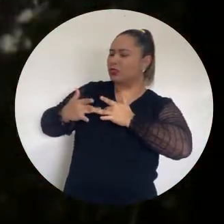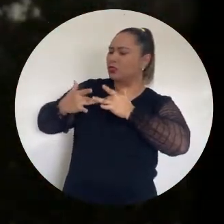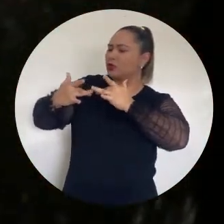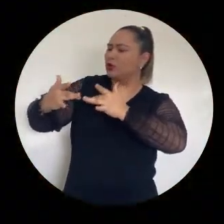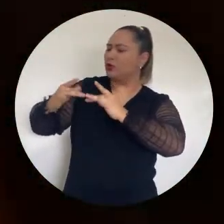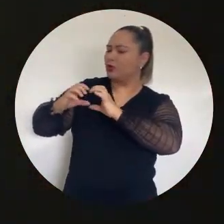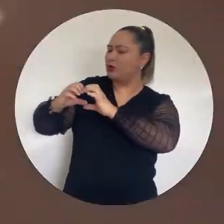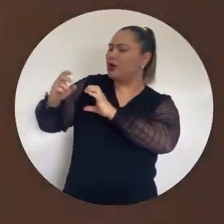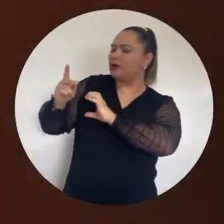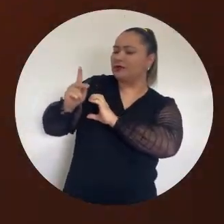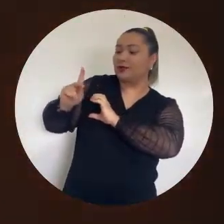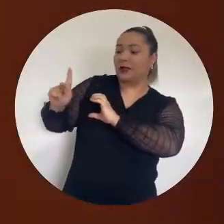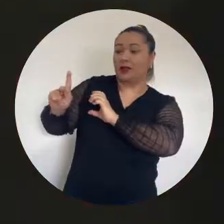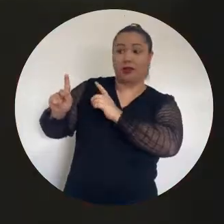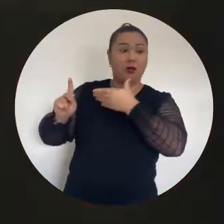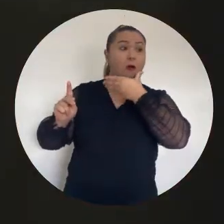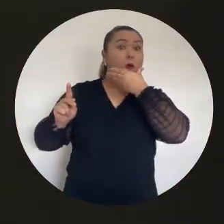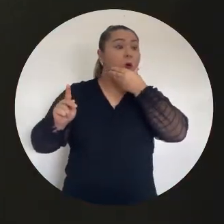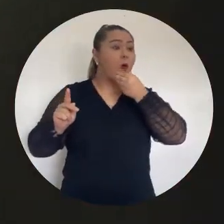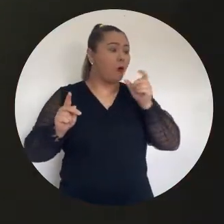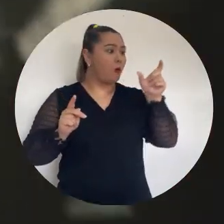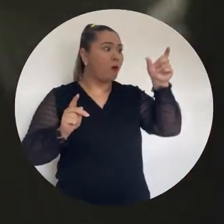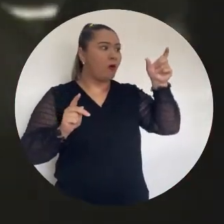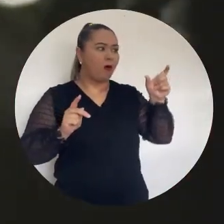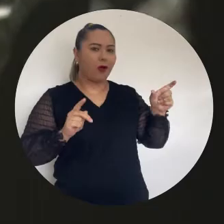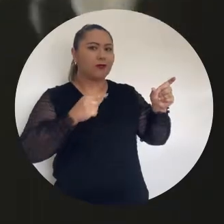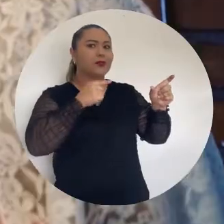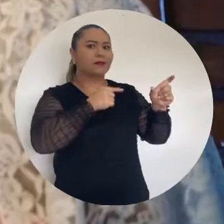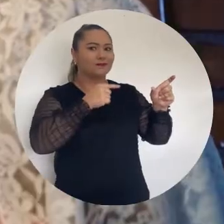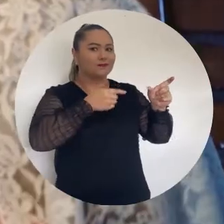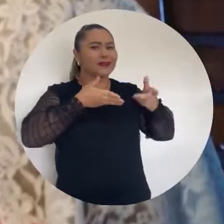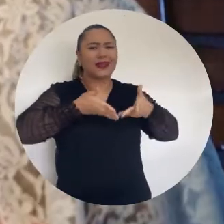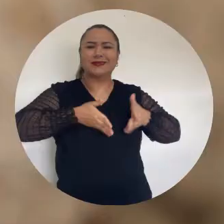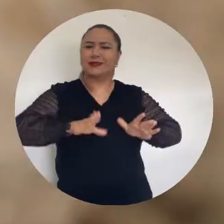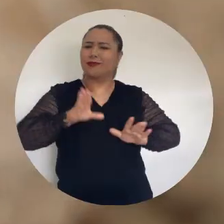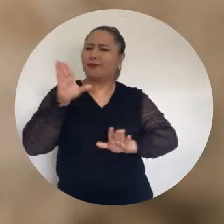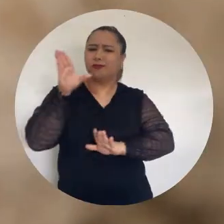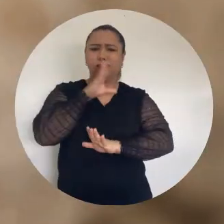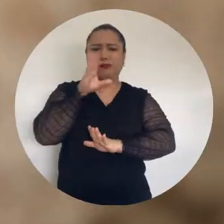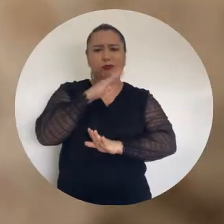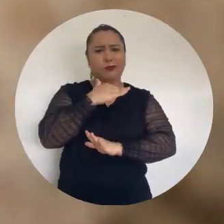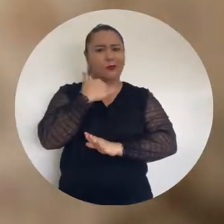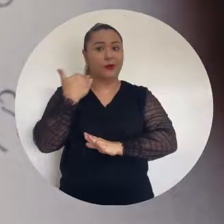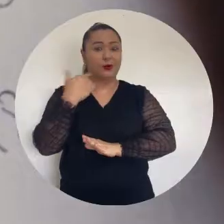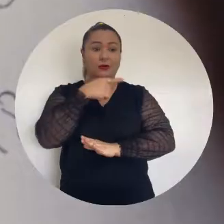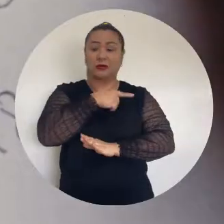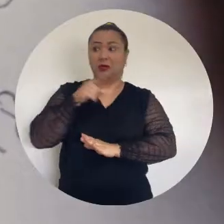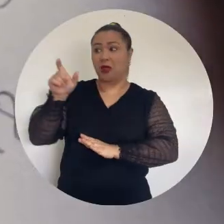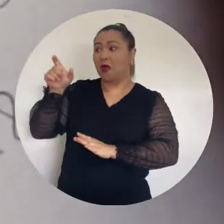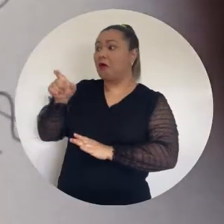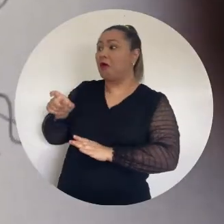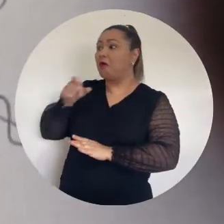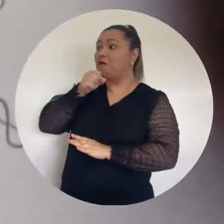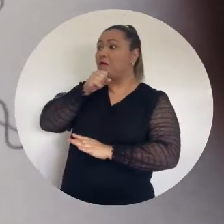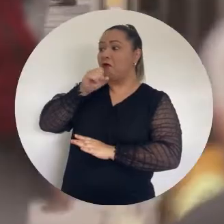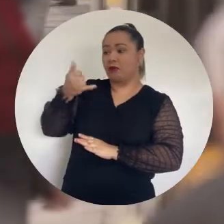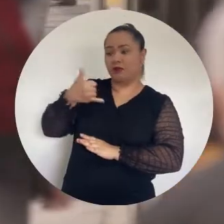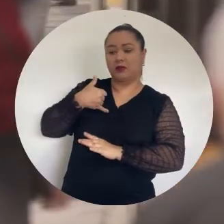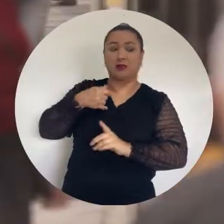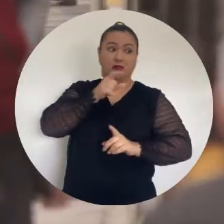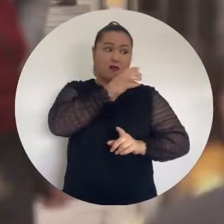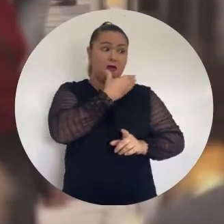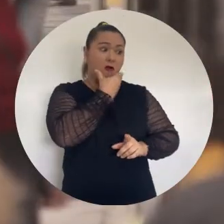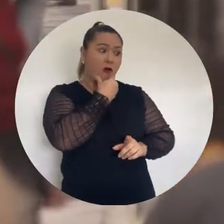tocou o coração dela. Era um homem que veio ao mundo e teve uma passagem rápida. Um sábio